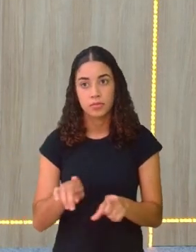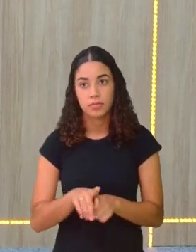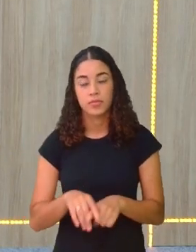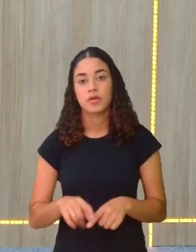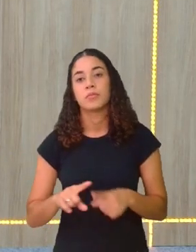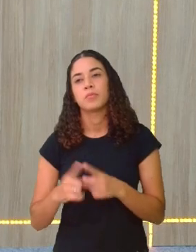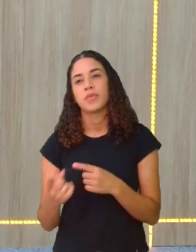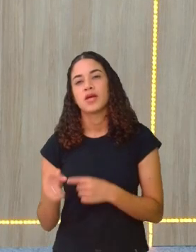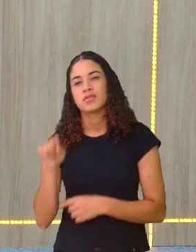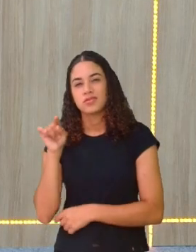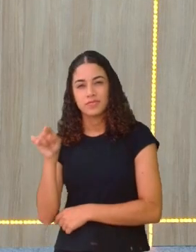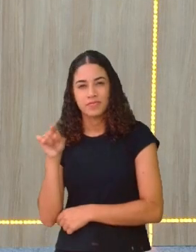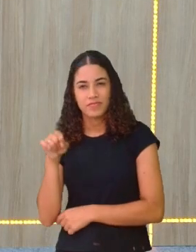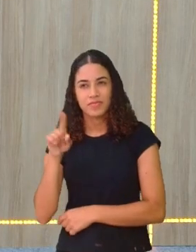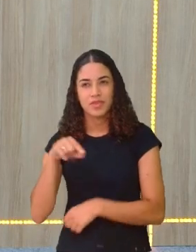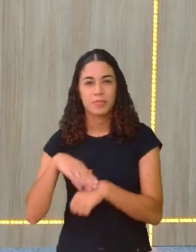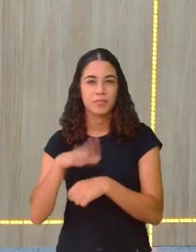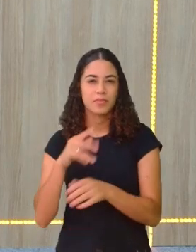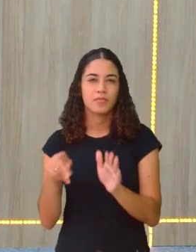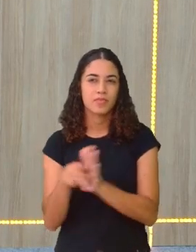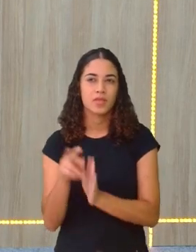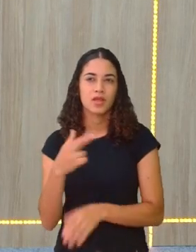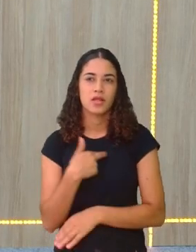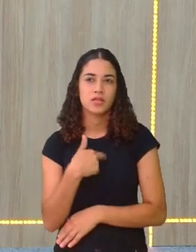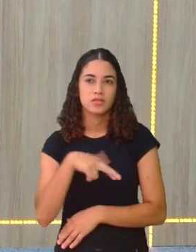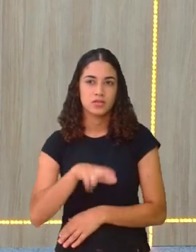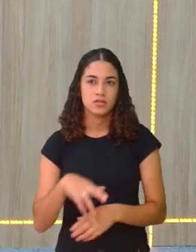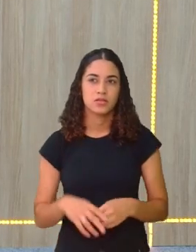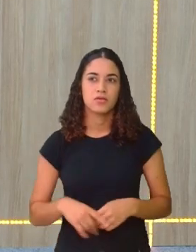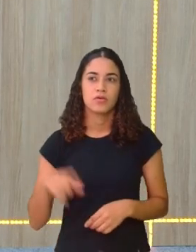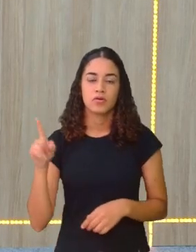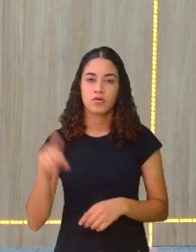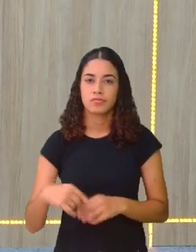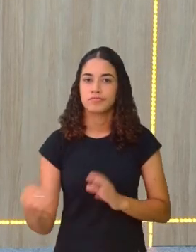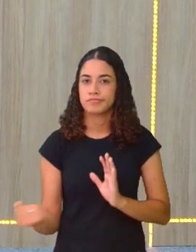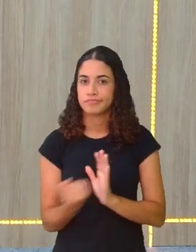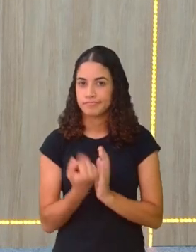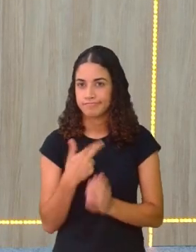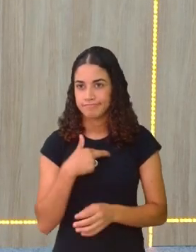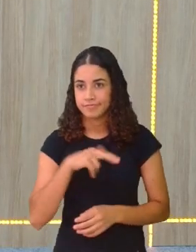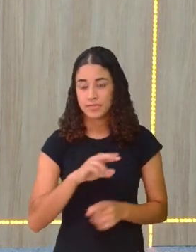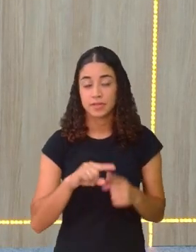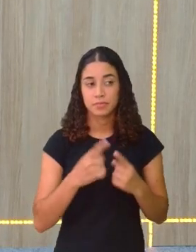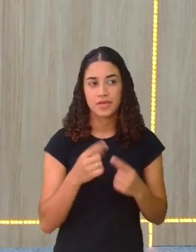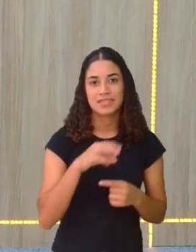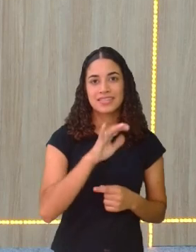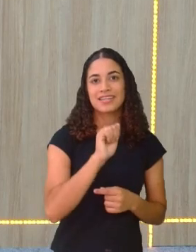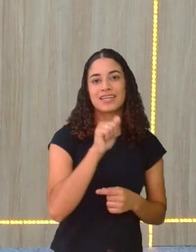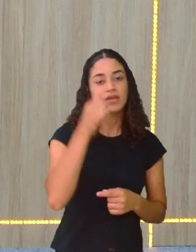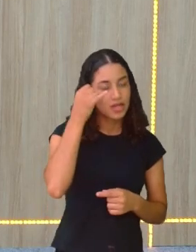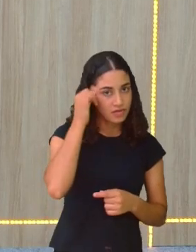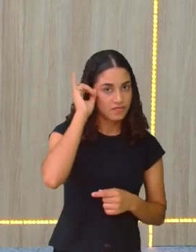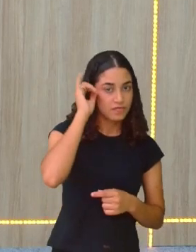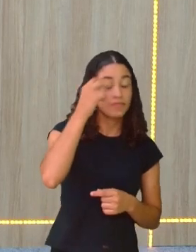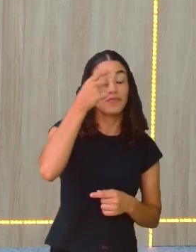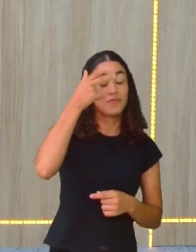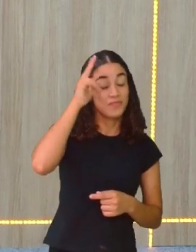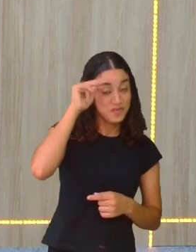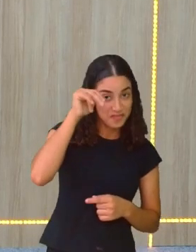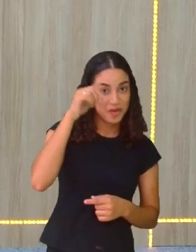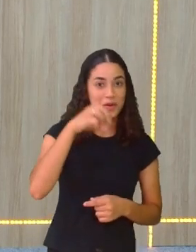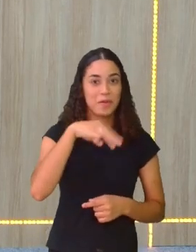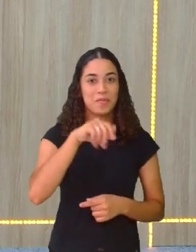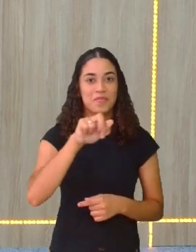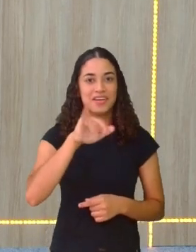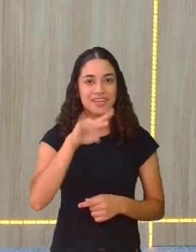Reisado, ele é bem religioso. Ele fica muito religioso. E o Cavalo Marinho, ele já é mais profano. Ele